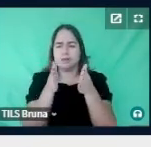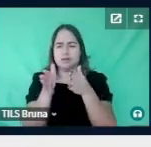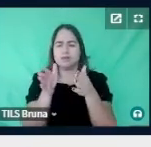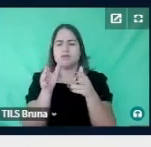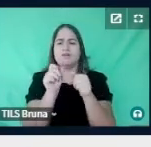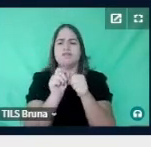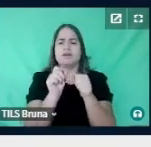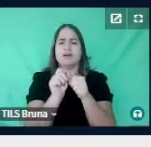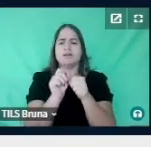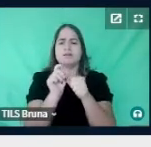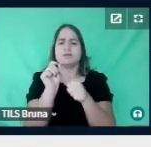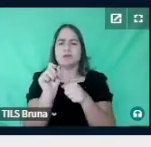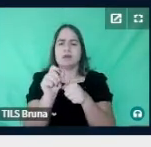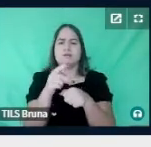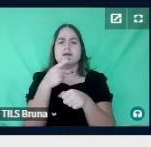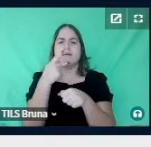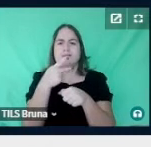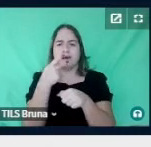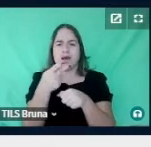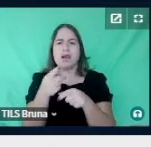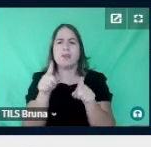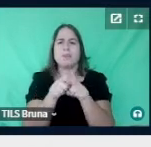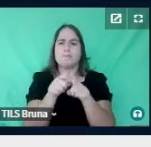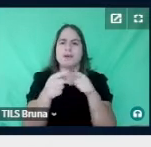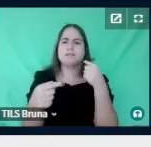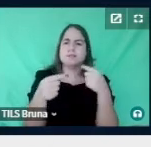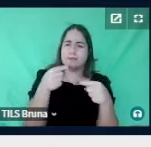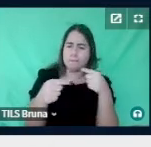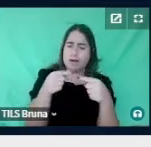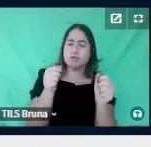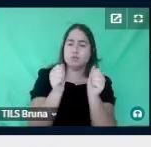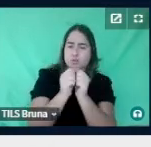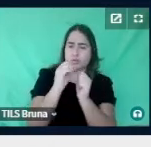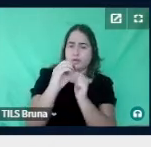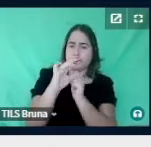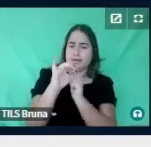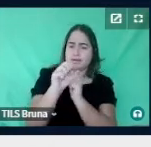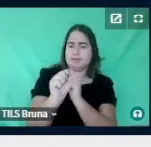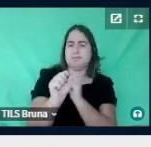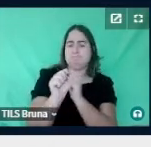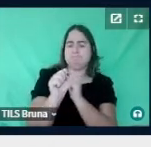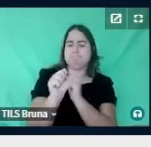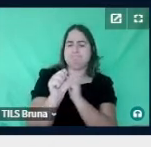o seu momento de fala e de debate com a Cristiane, né,